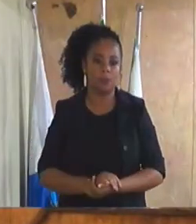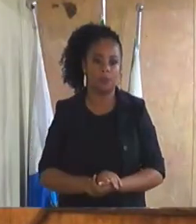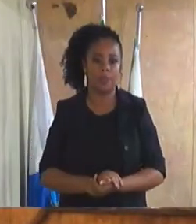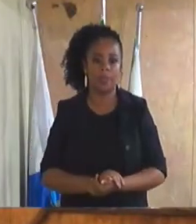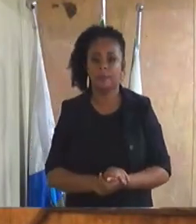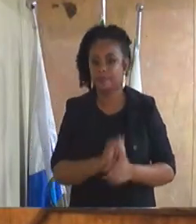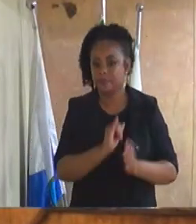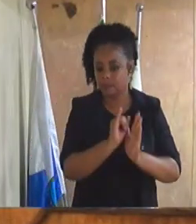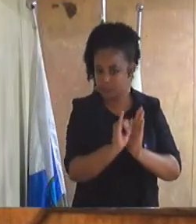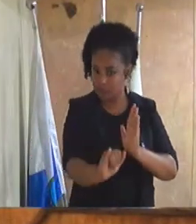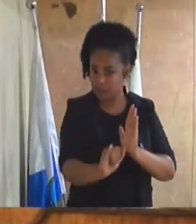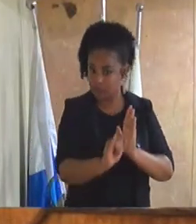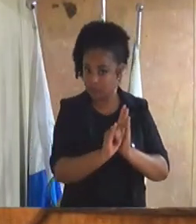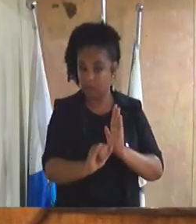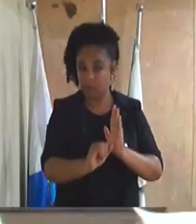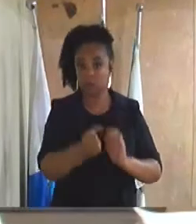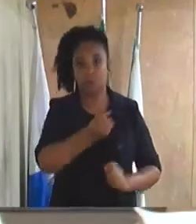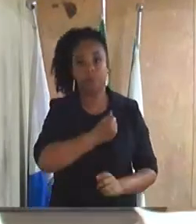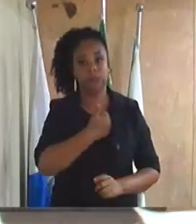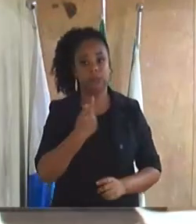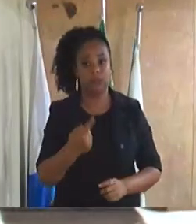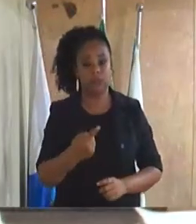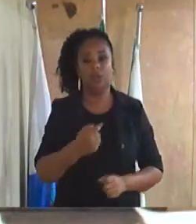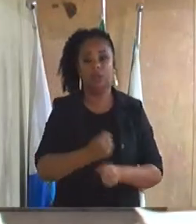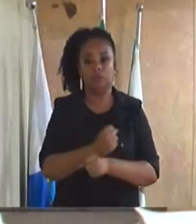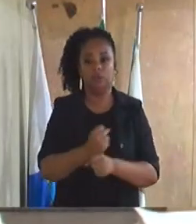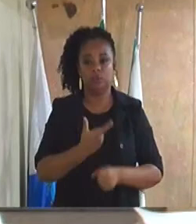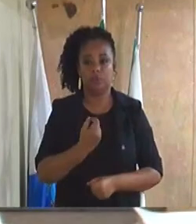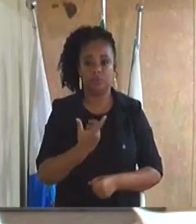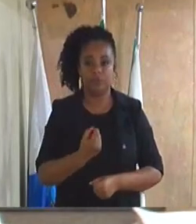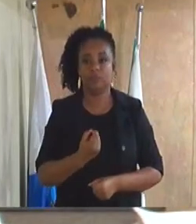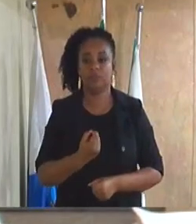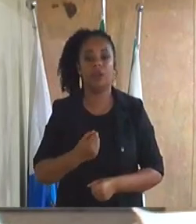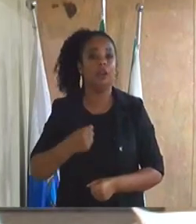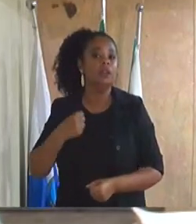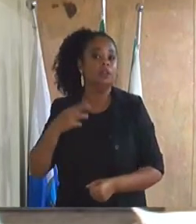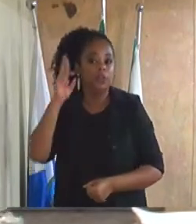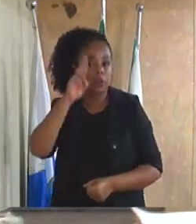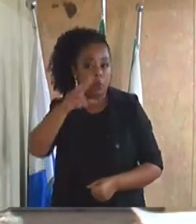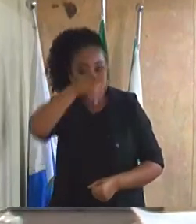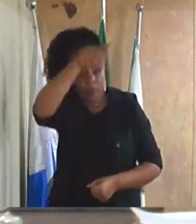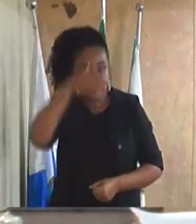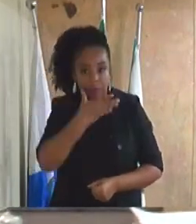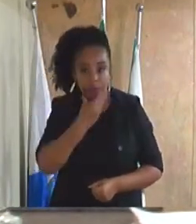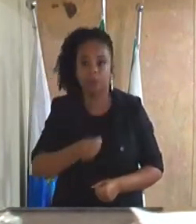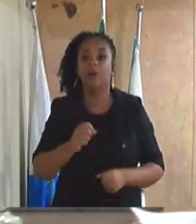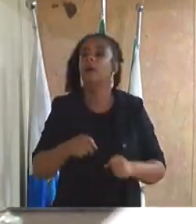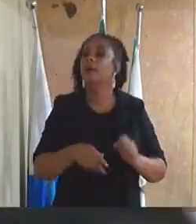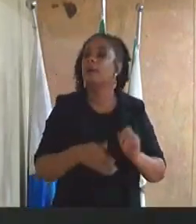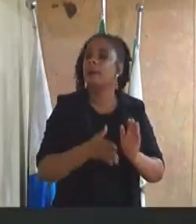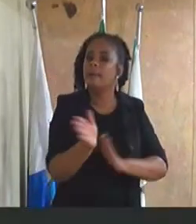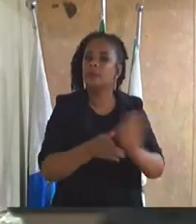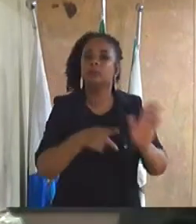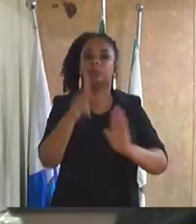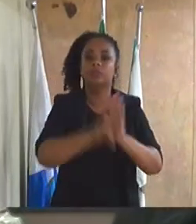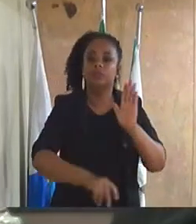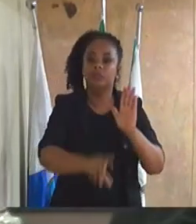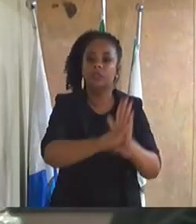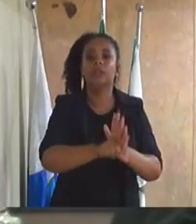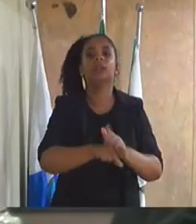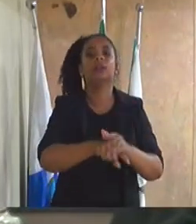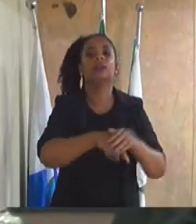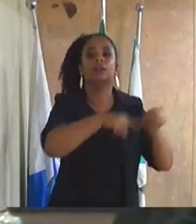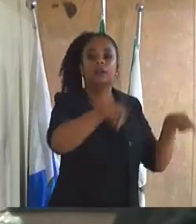mensagem número 17 de 2020 do excelentíssimo senhor prefeito encaminhando projeto de lei número 12 do gabinete do prefeito